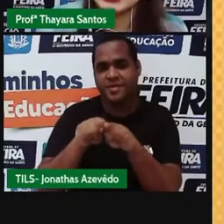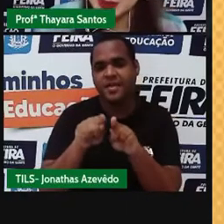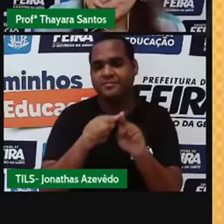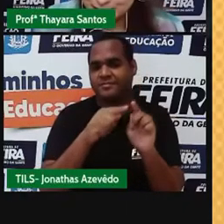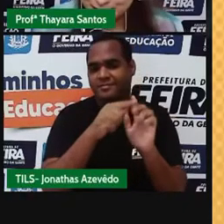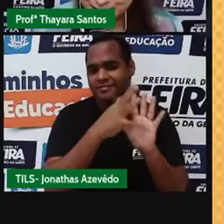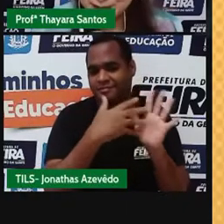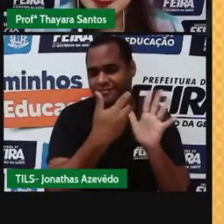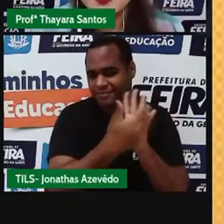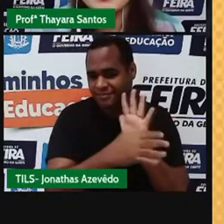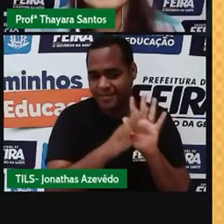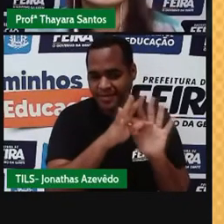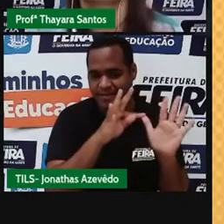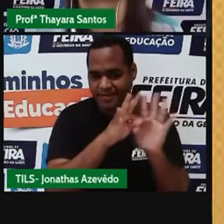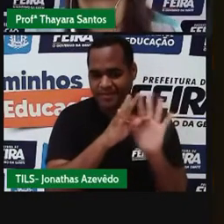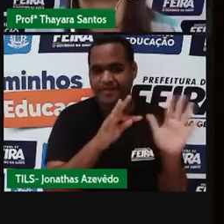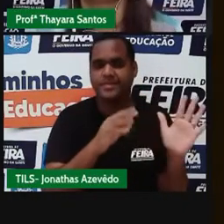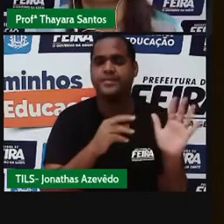periódica.